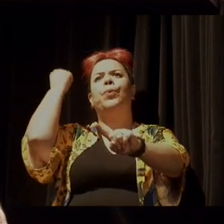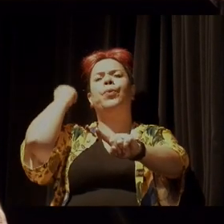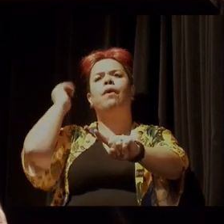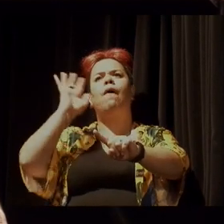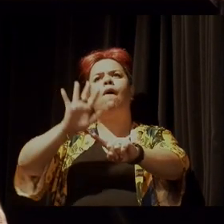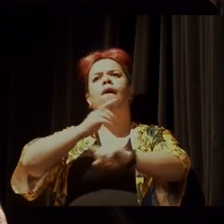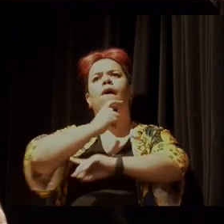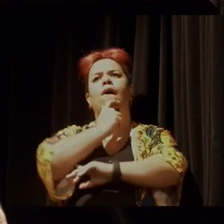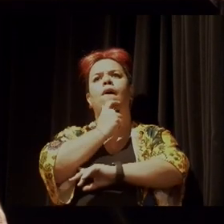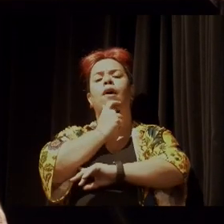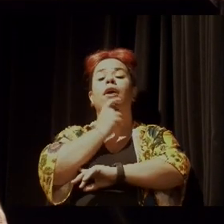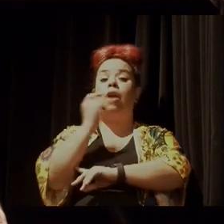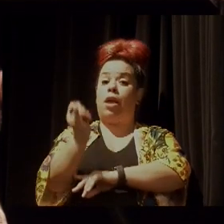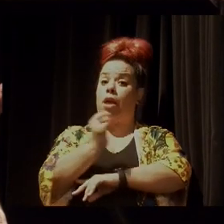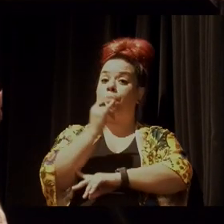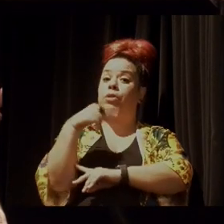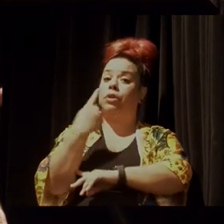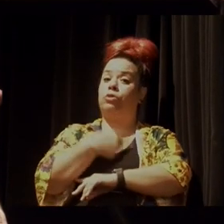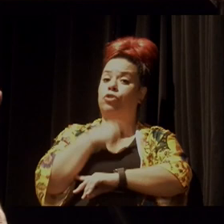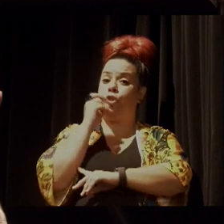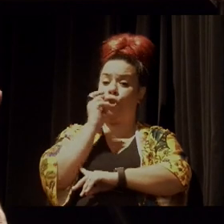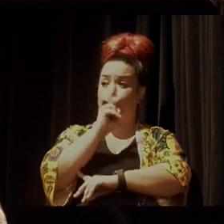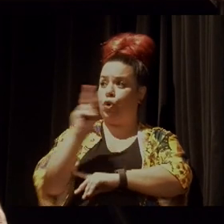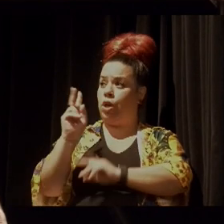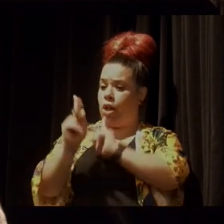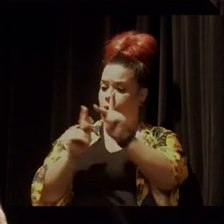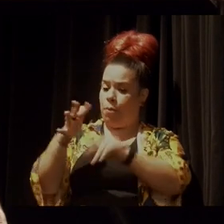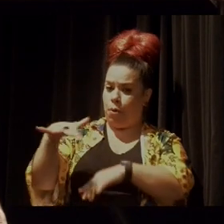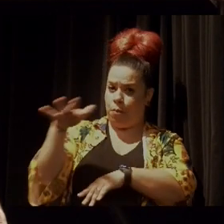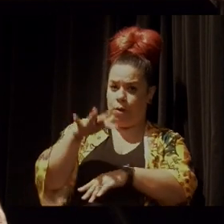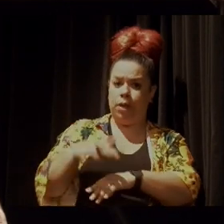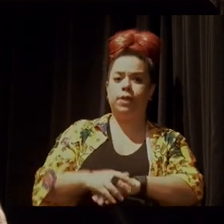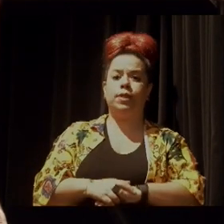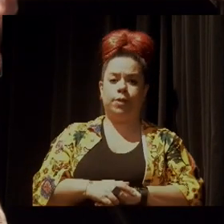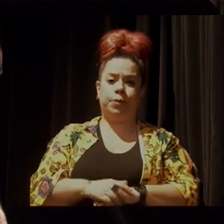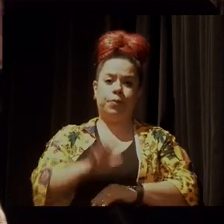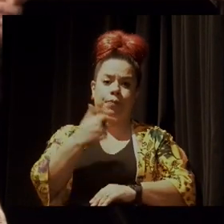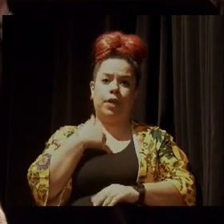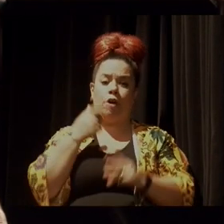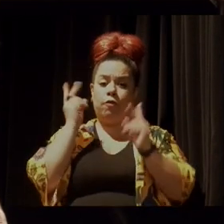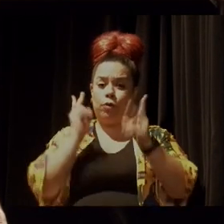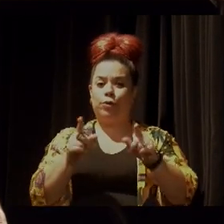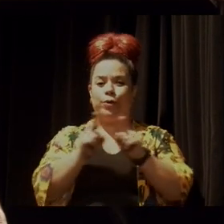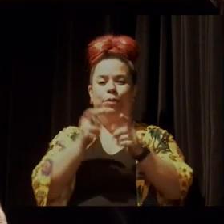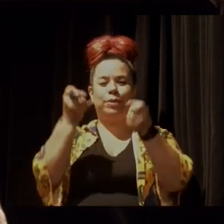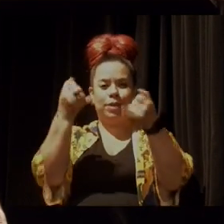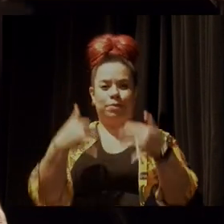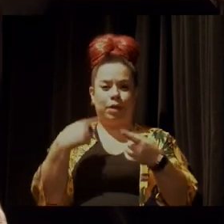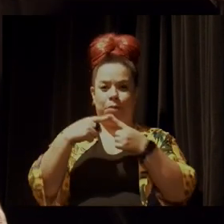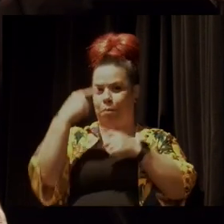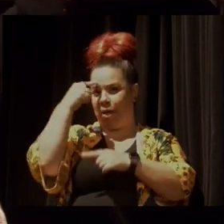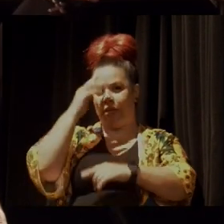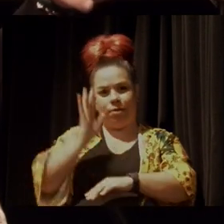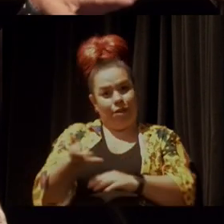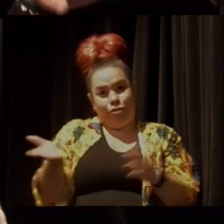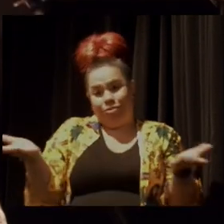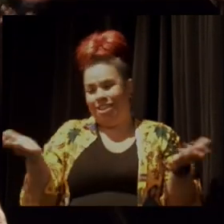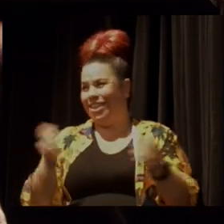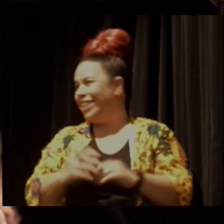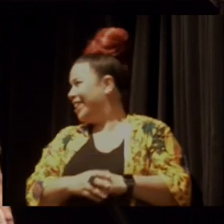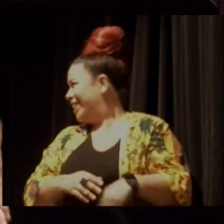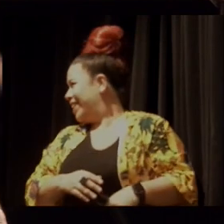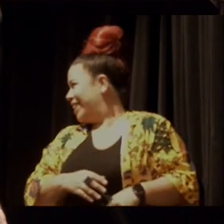importante a gente olhar para essa população. E eu vou continuar essa fala, porque eu já tinha pensado nela, tá, Adriana?